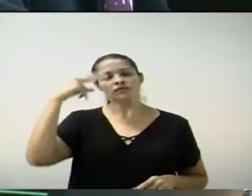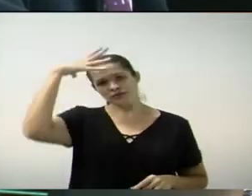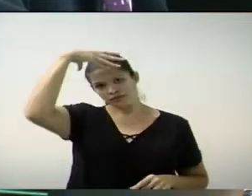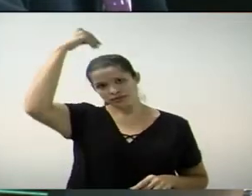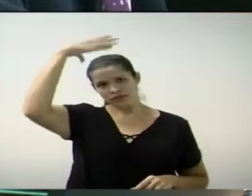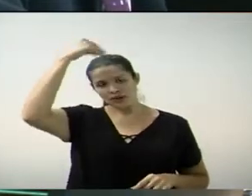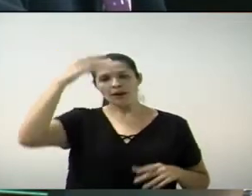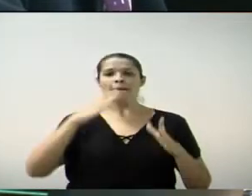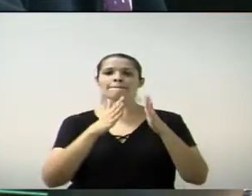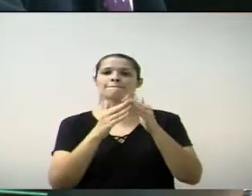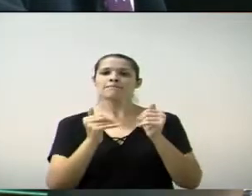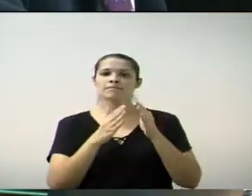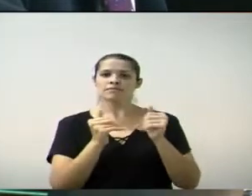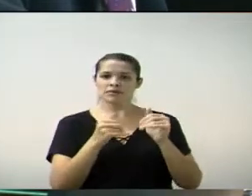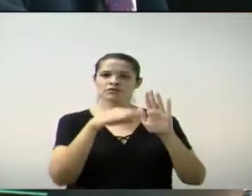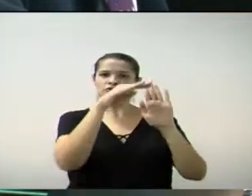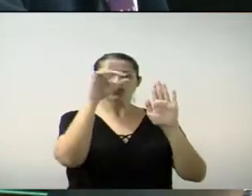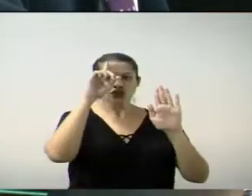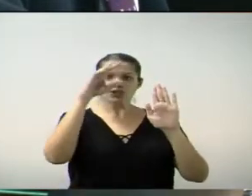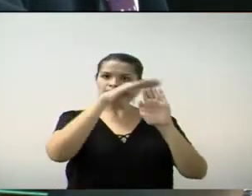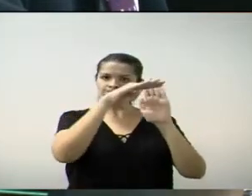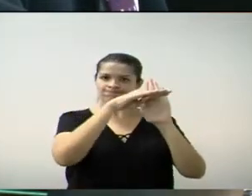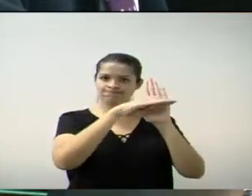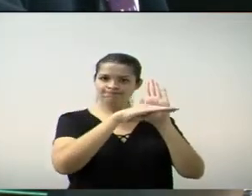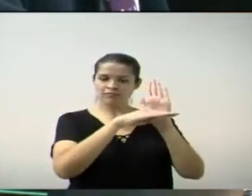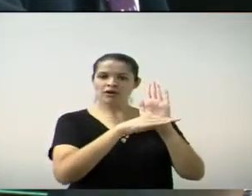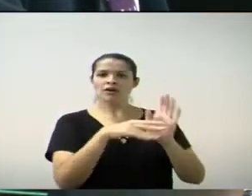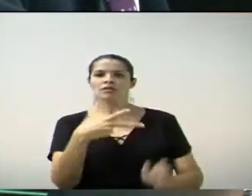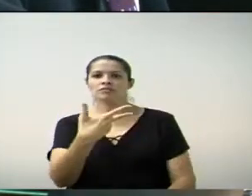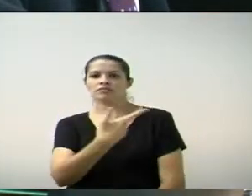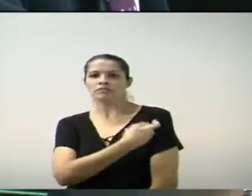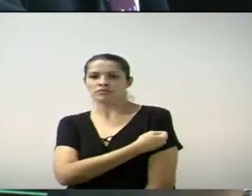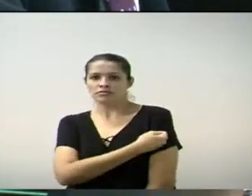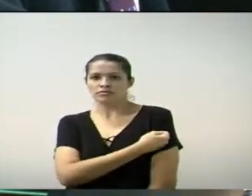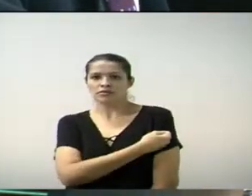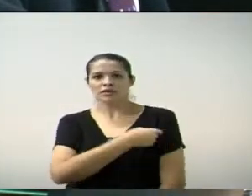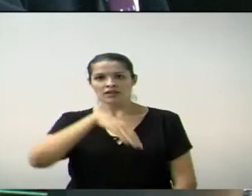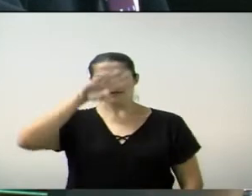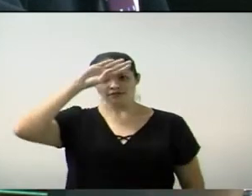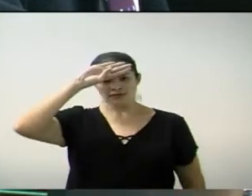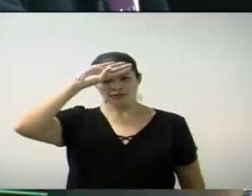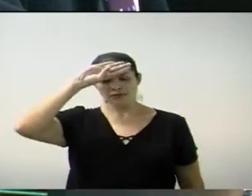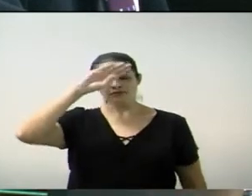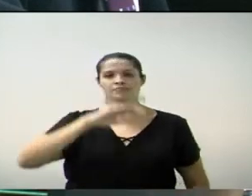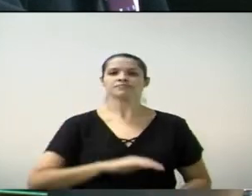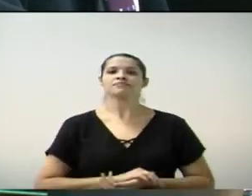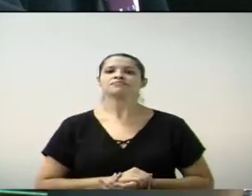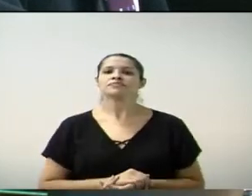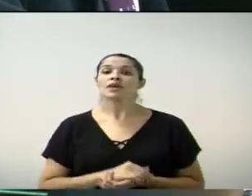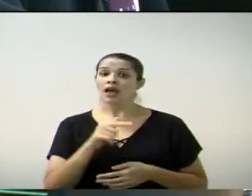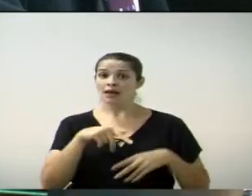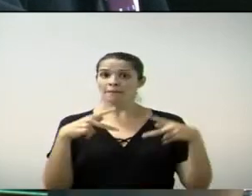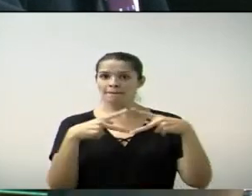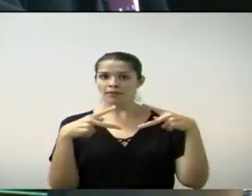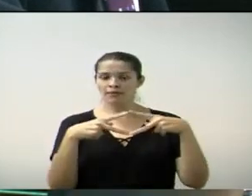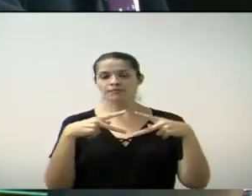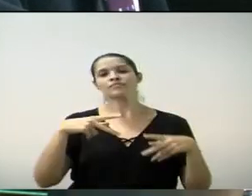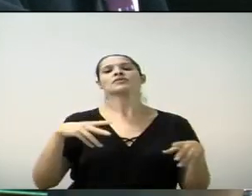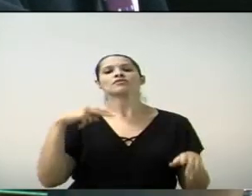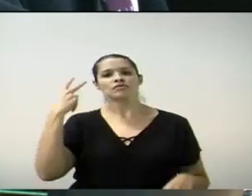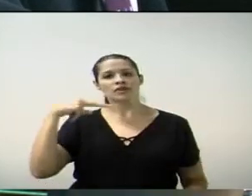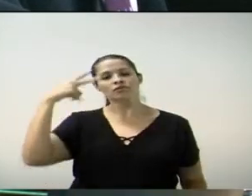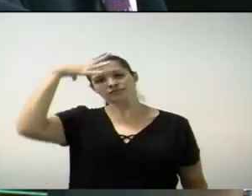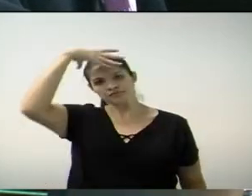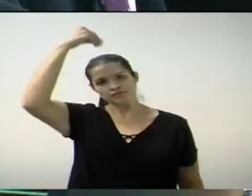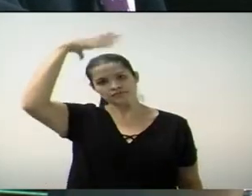cronograma de vacinação contra a febre amarela no município. De número 102, também do vereador